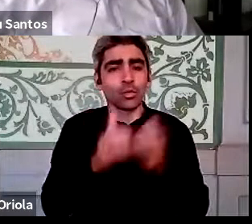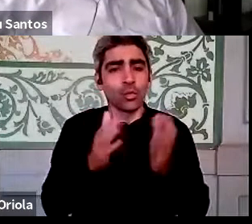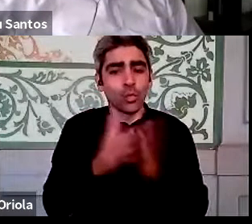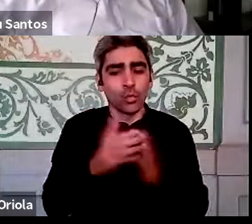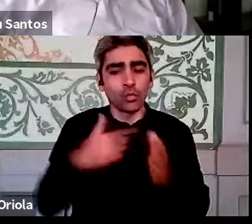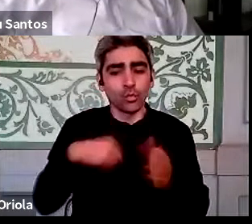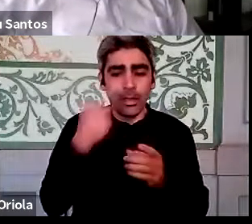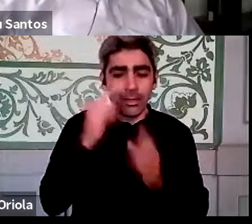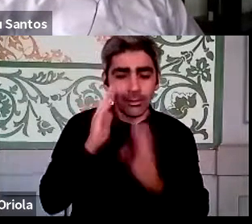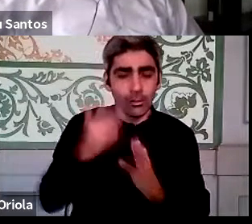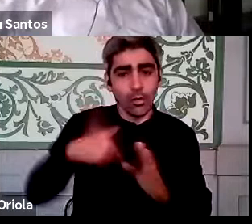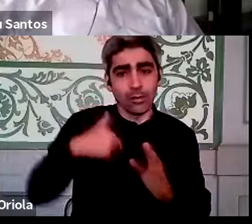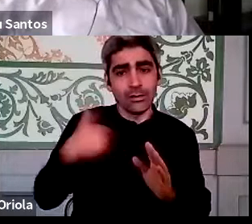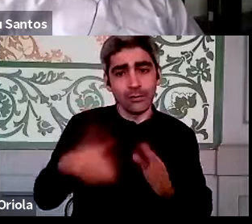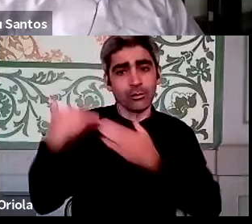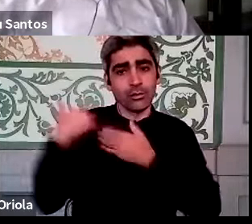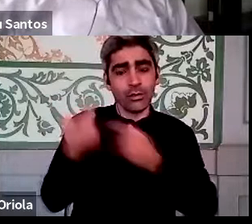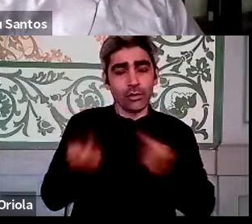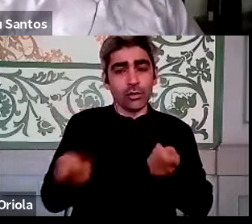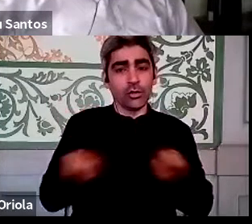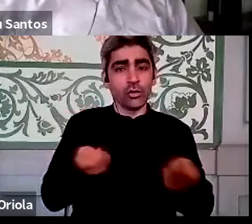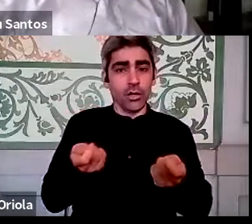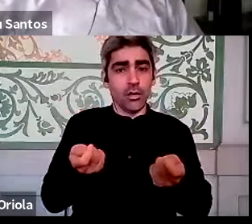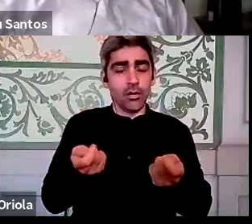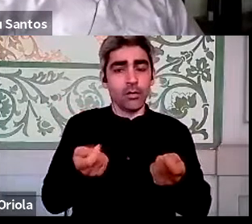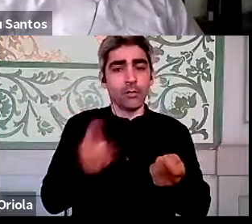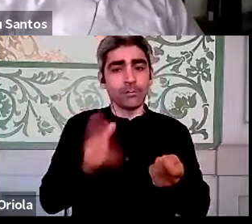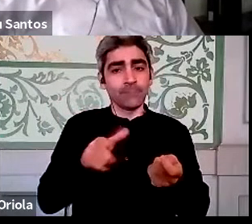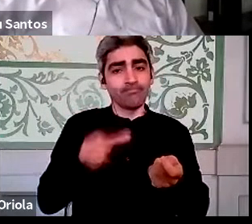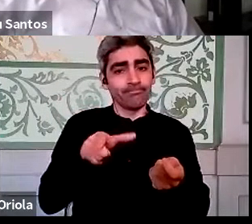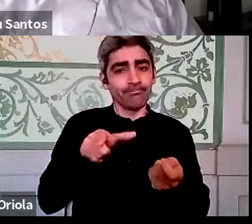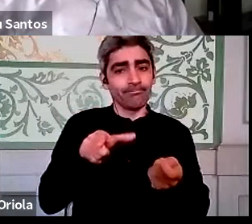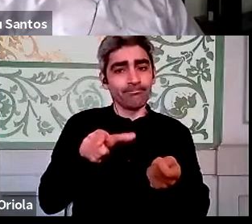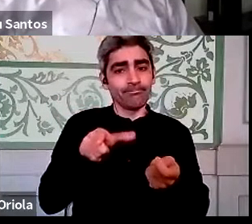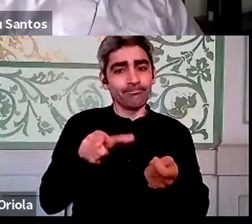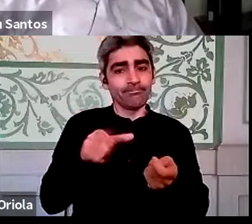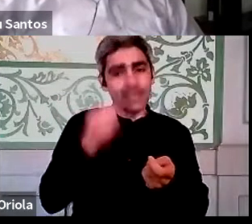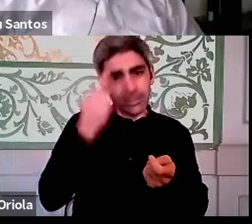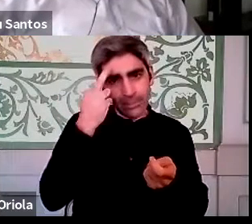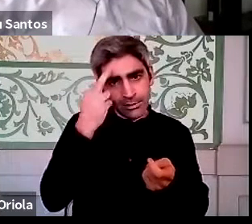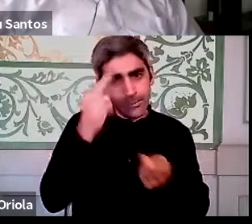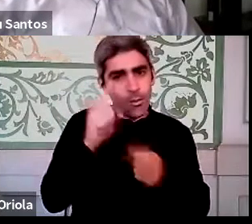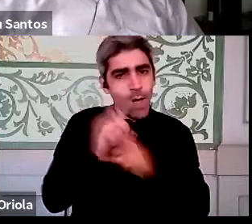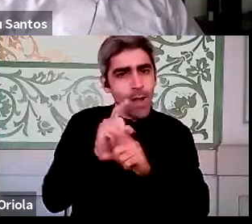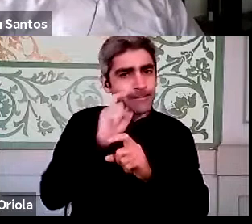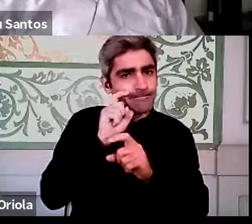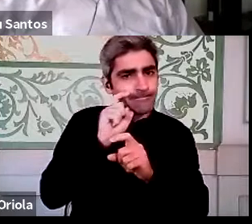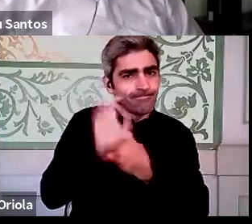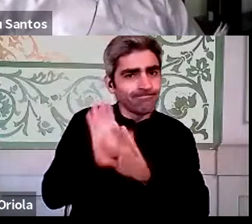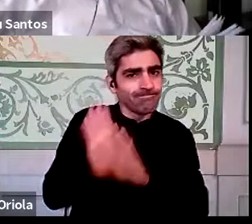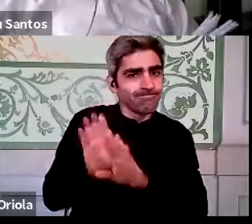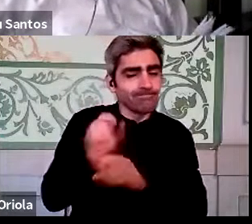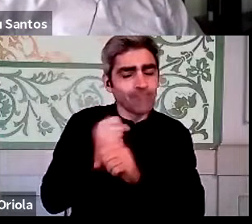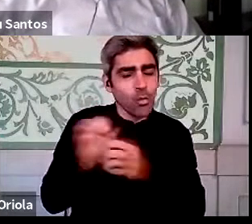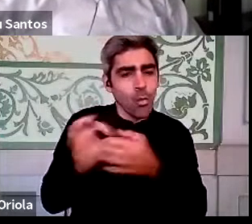nós temos responsabilidades de gestão, a essa resistência do trabalho colaborativo aos